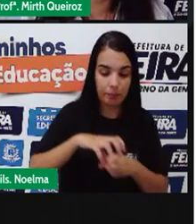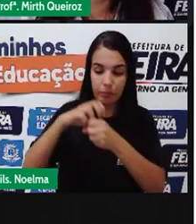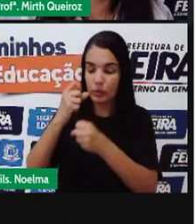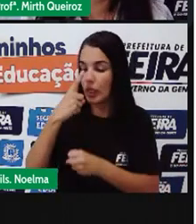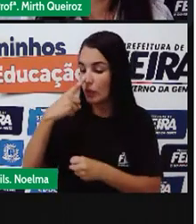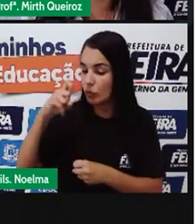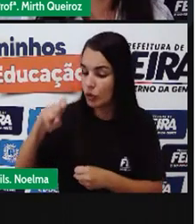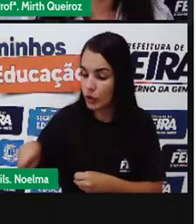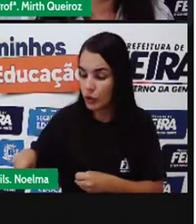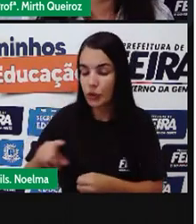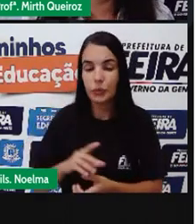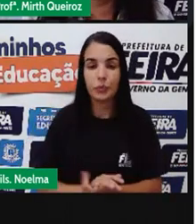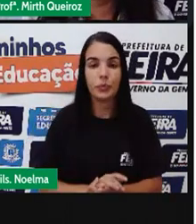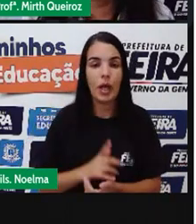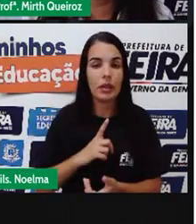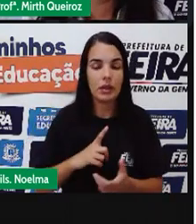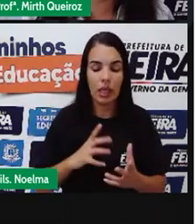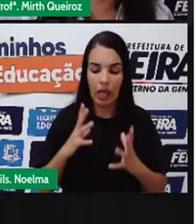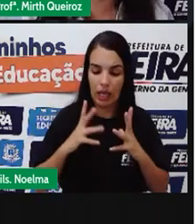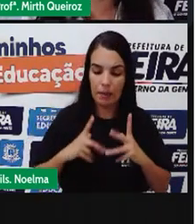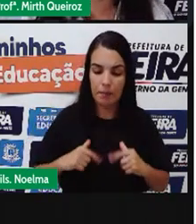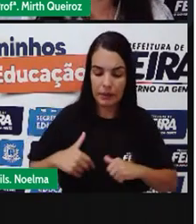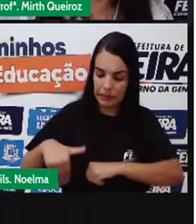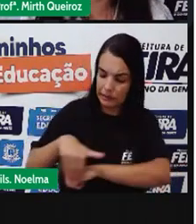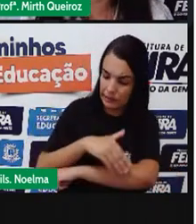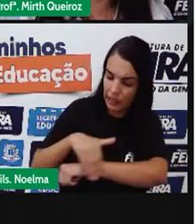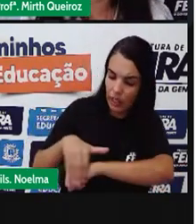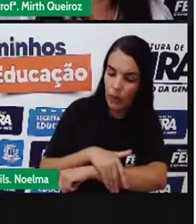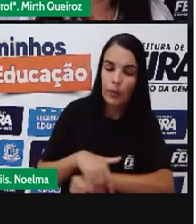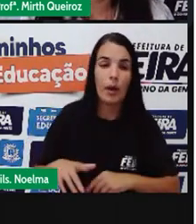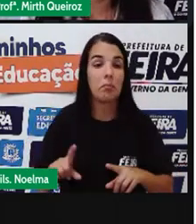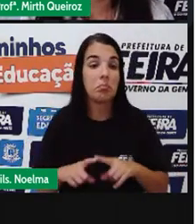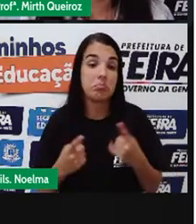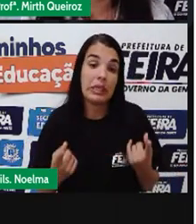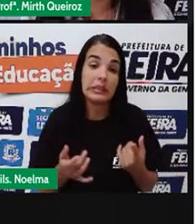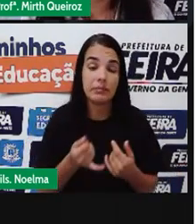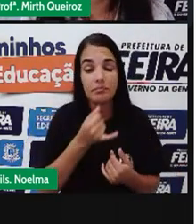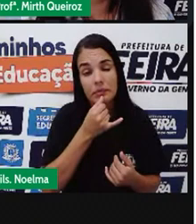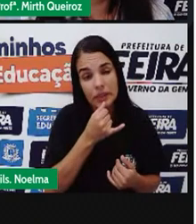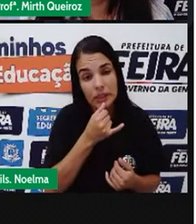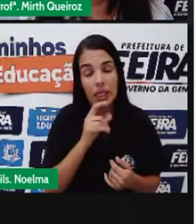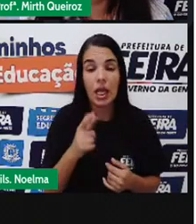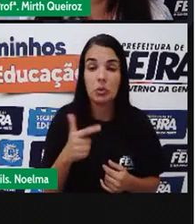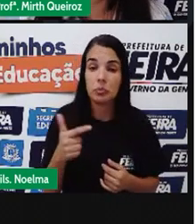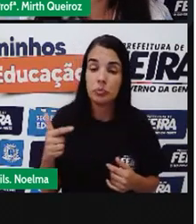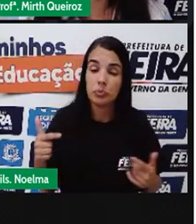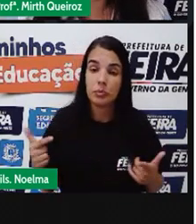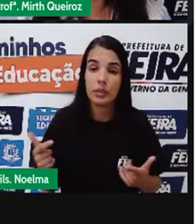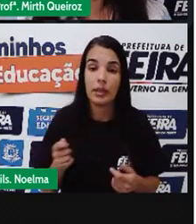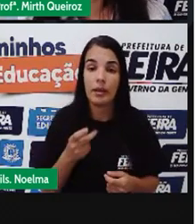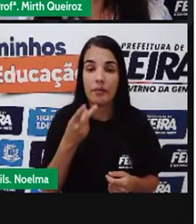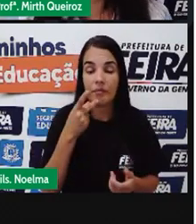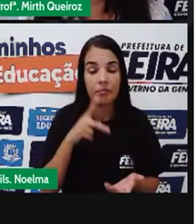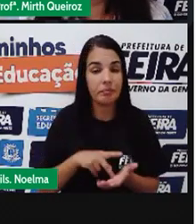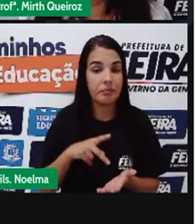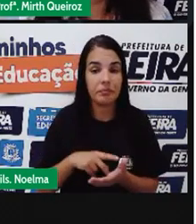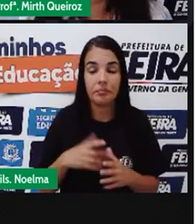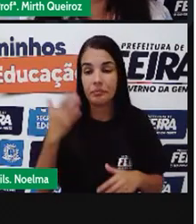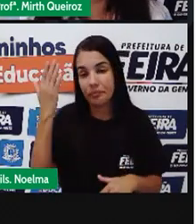coleta De lixo Sólido A limpeza Pública Mas infelizmente Ainda não É uma realidade Estamos